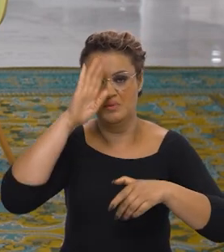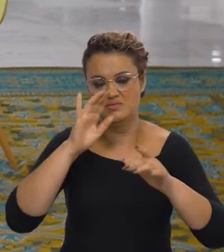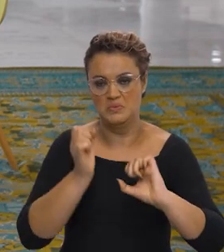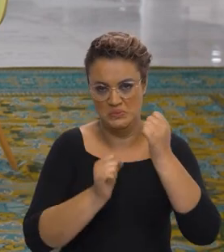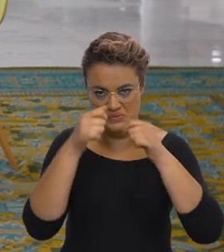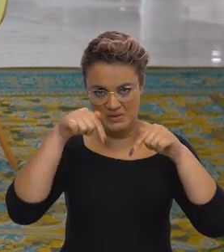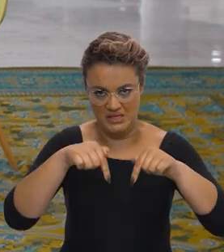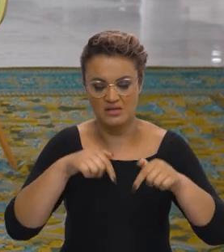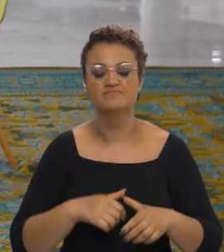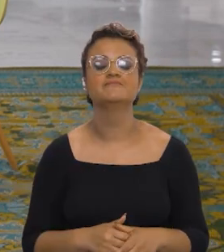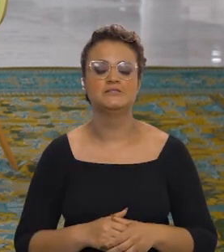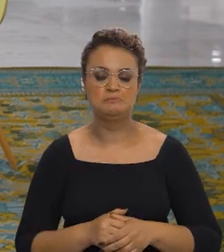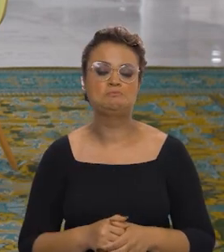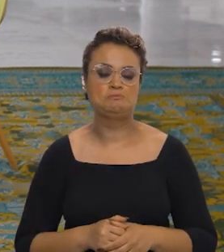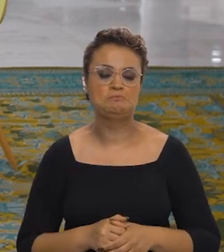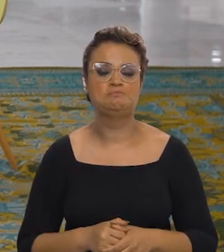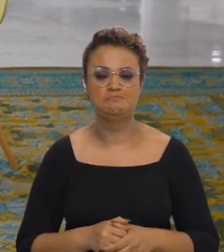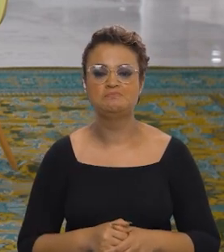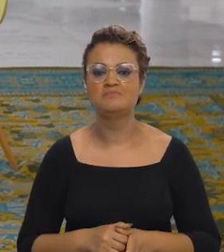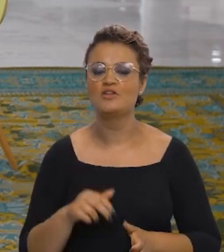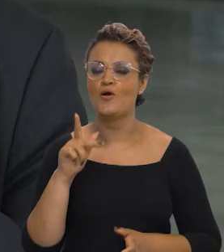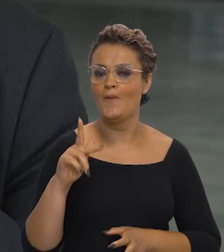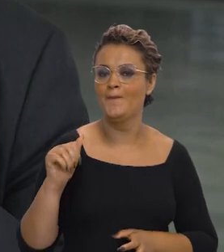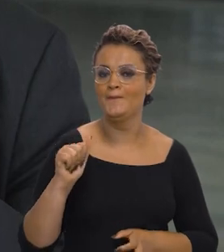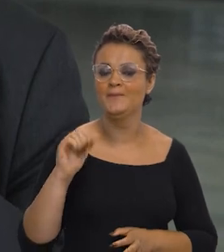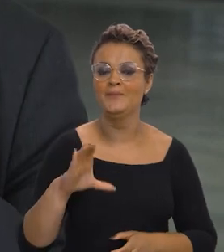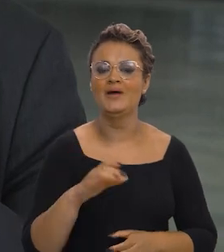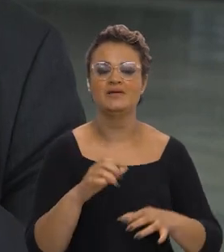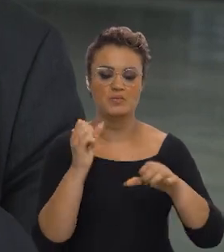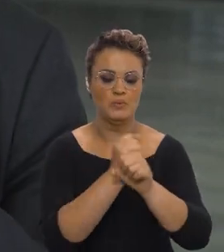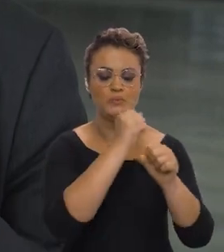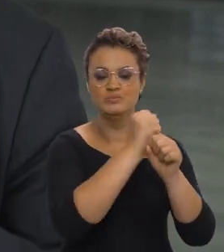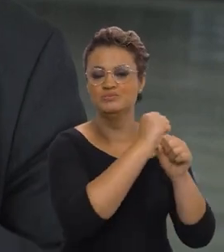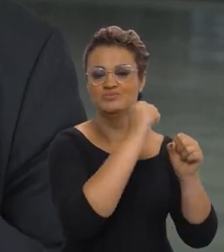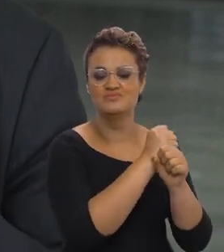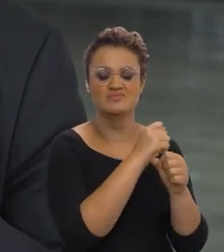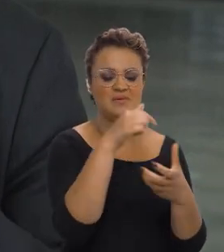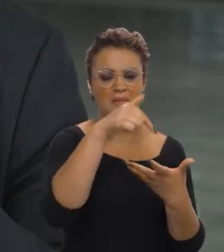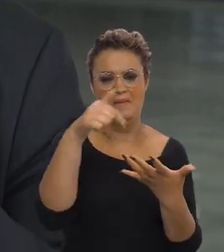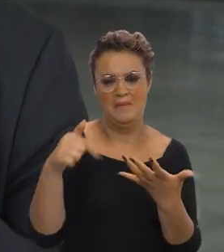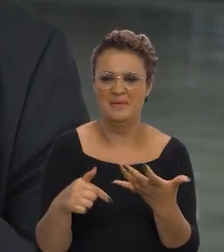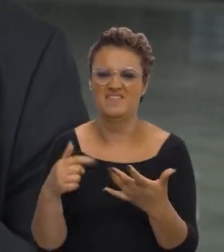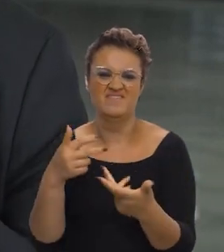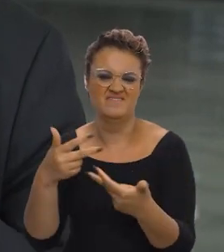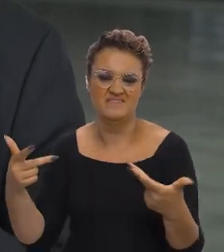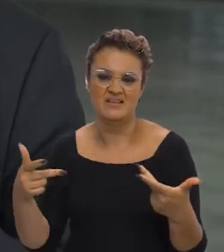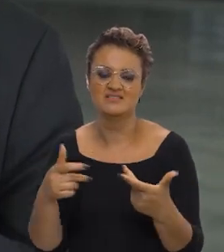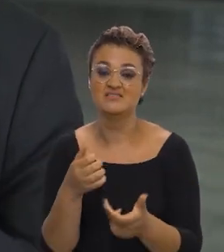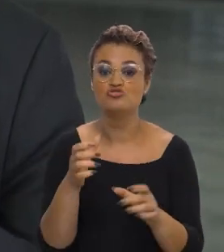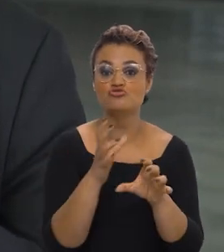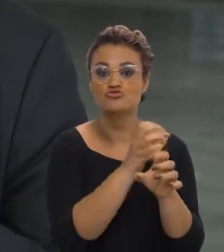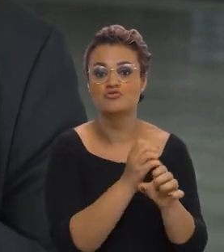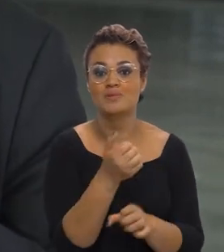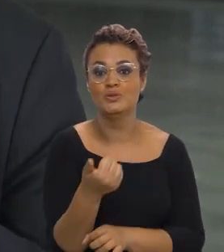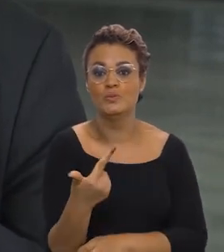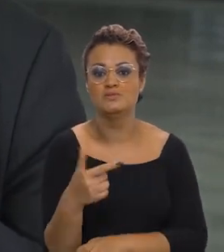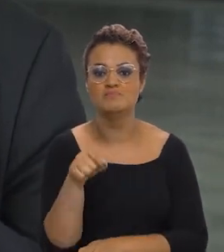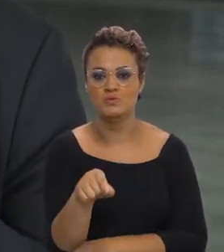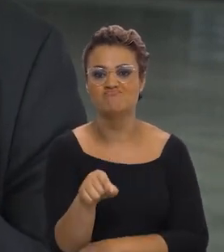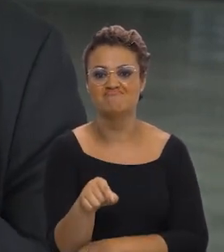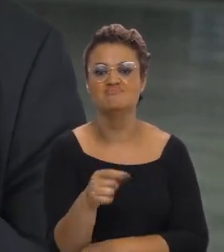né? É. Tem duas medidas que o PAC, ele é um conjunto de obras, né, que você deve falar mais à frente, as 12 mil